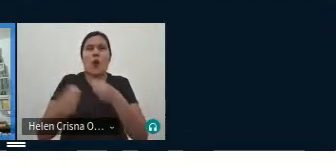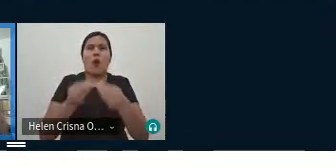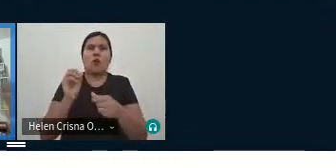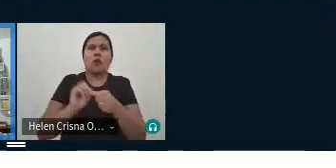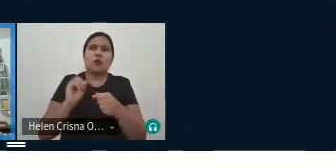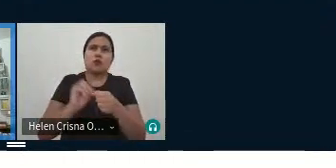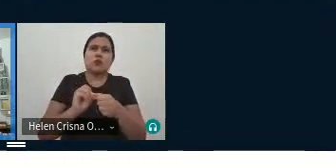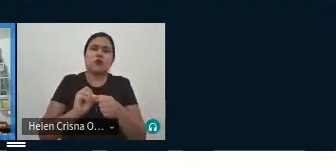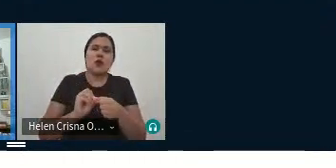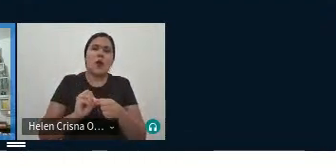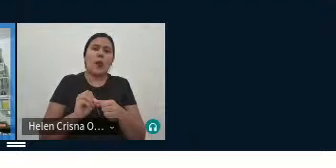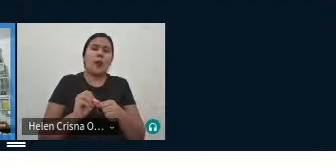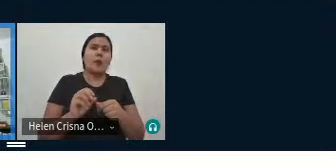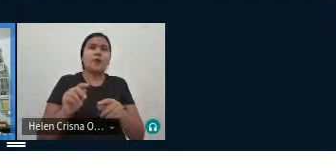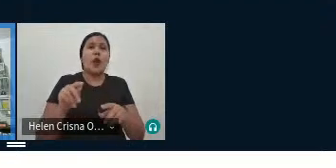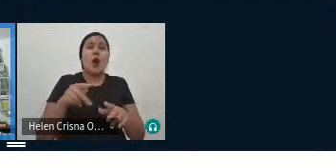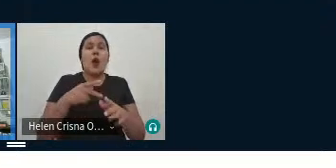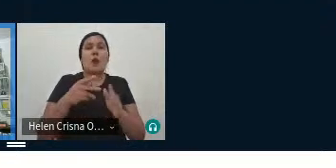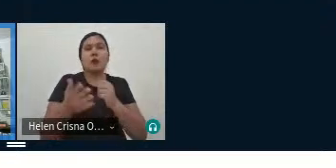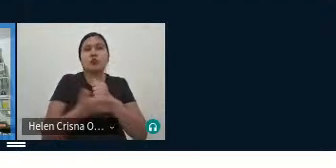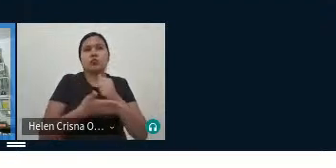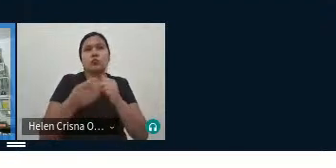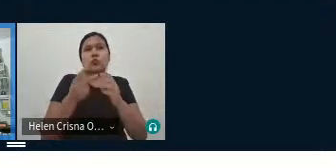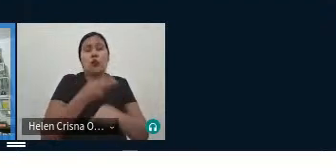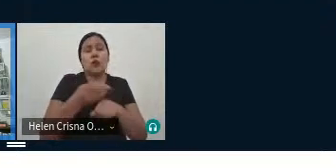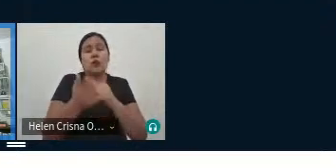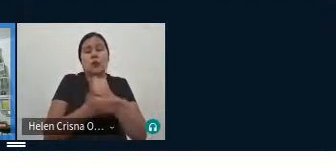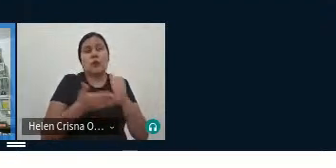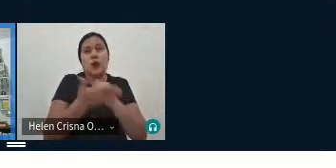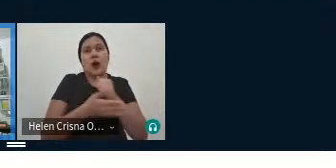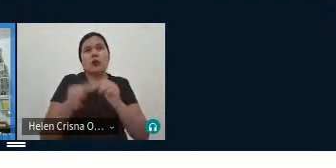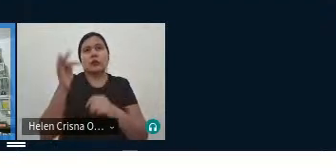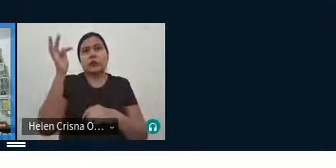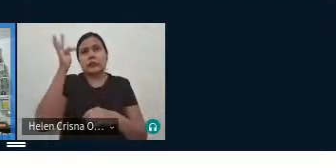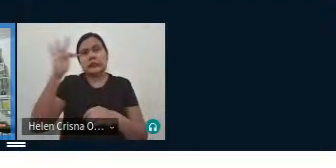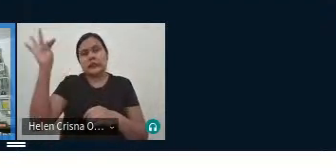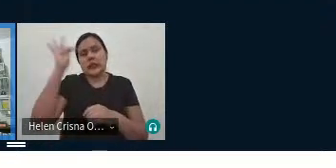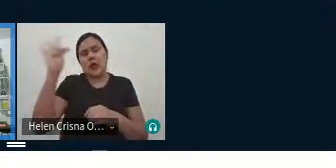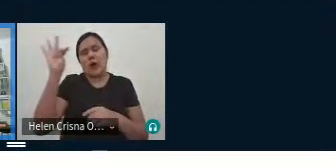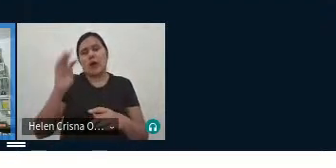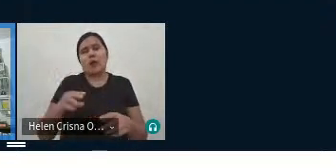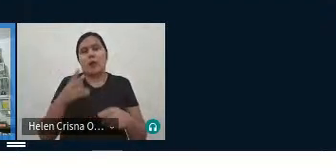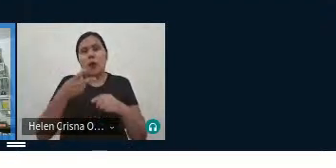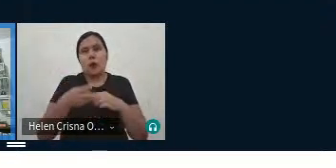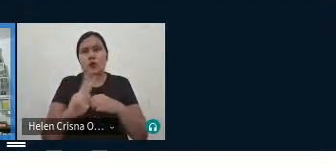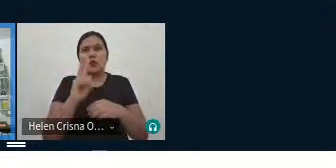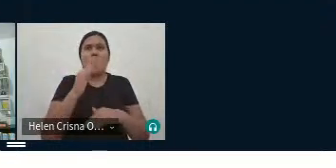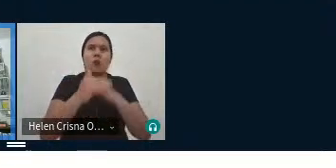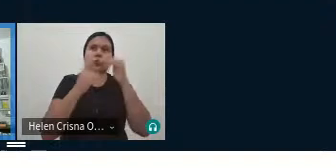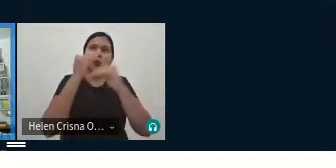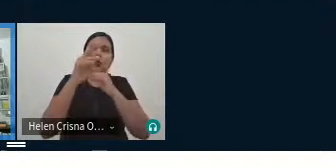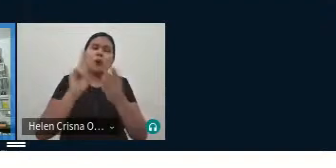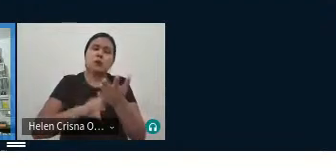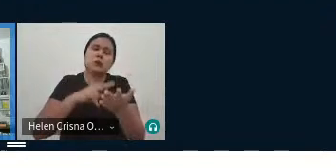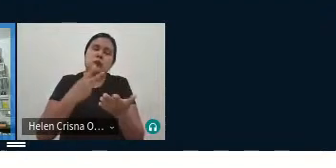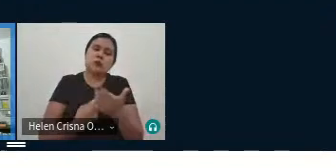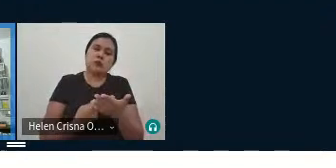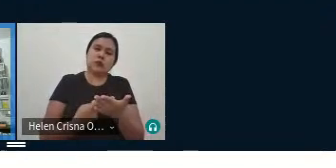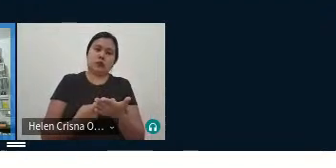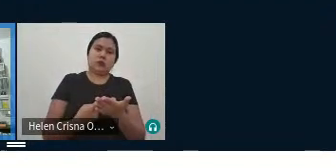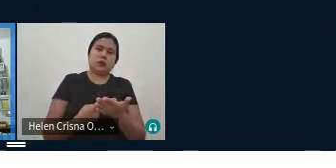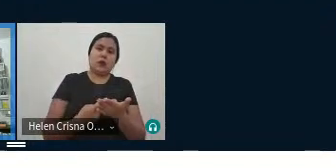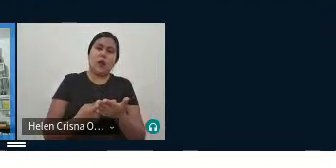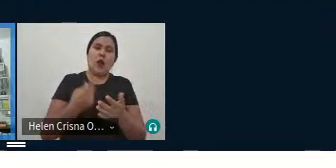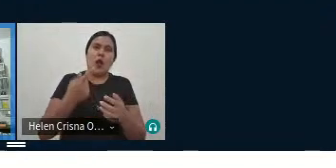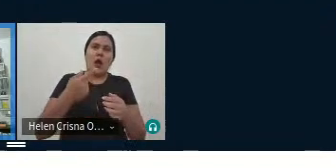buscando elementos teóricos, né, para subsidiar esse processo tradutório. Então, eu levei